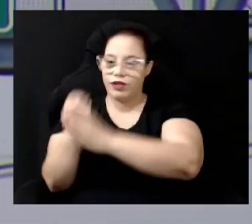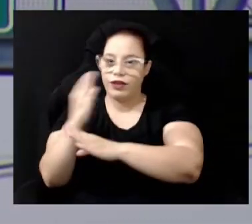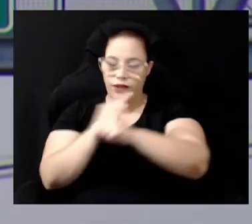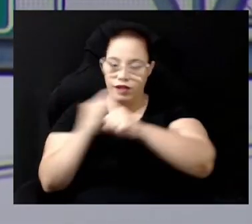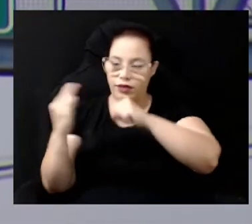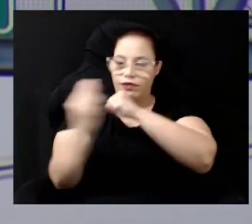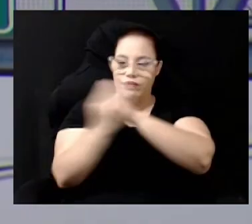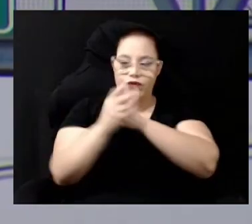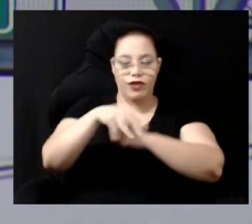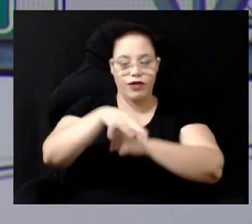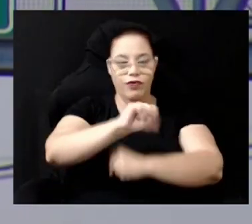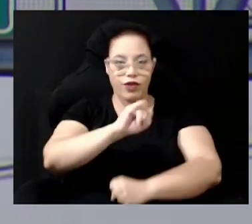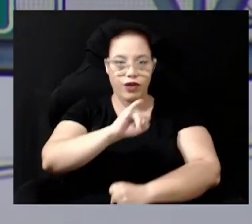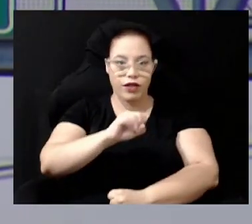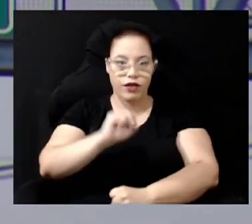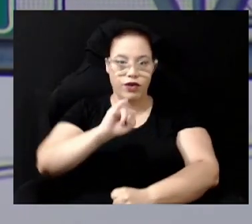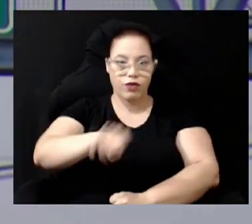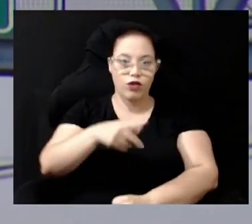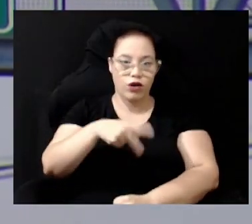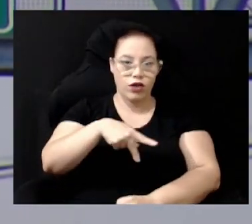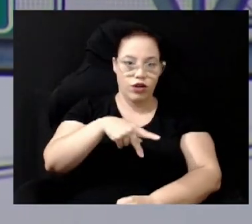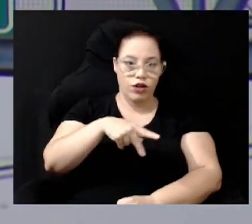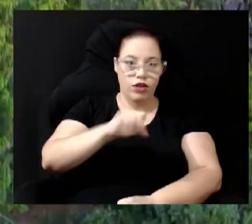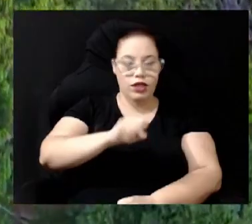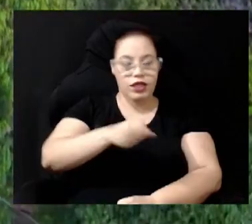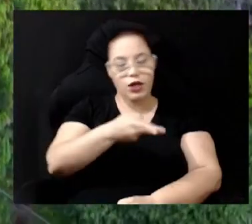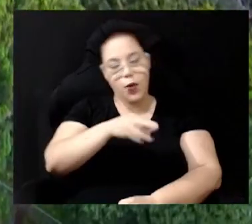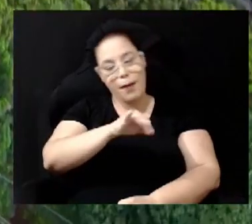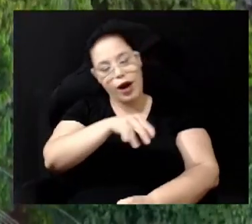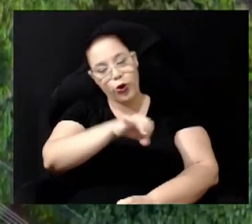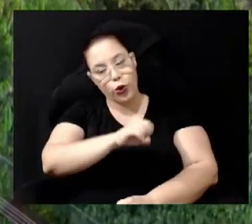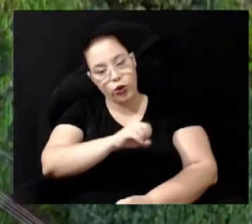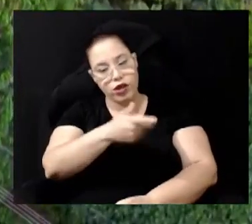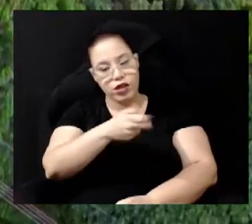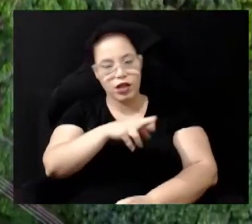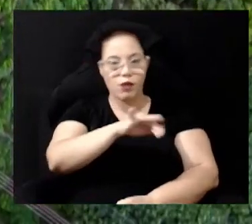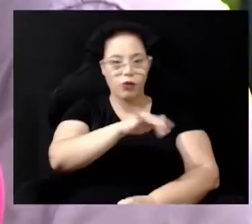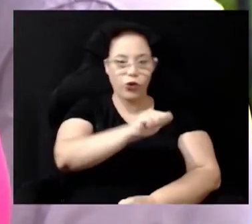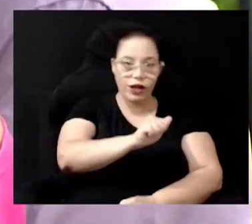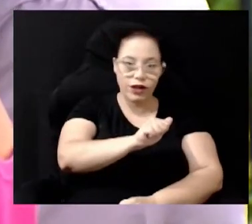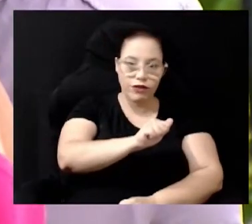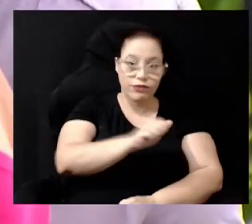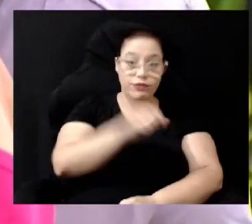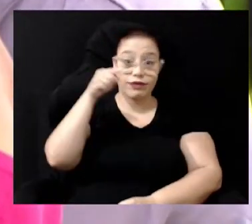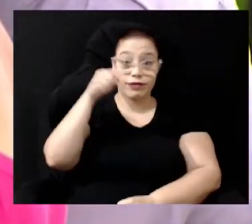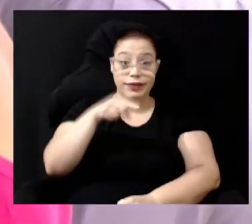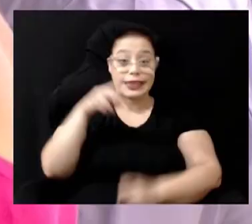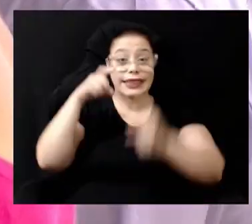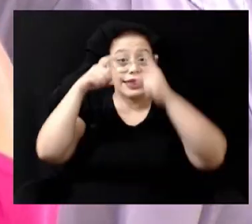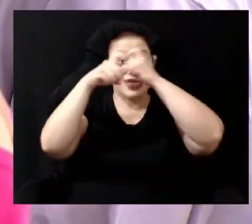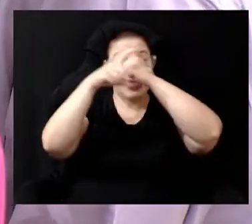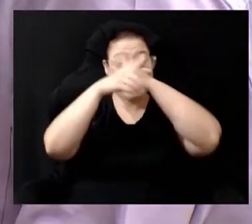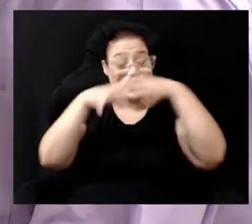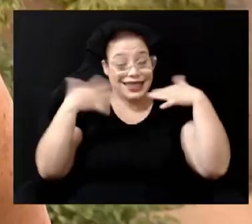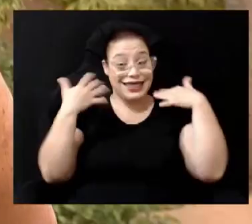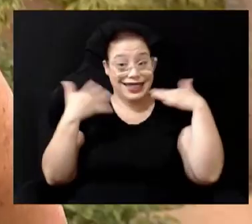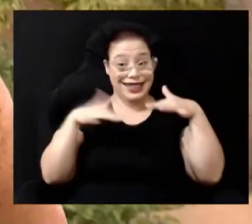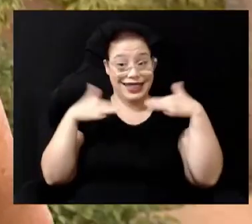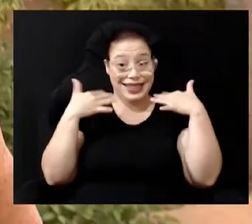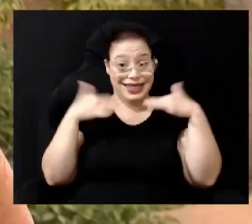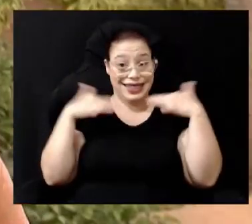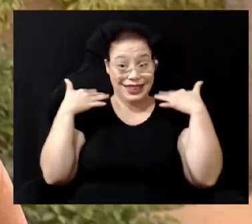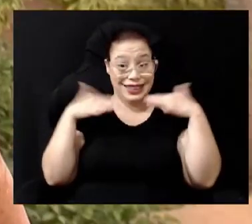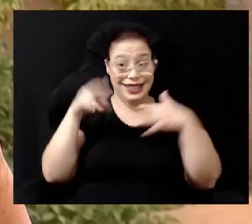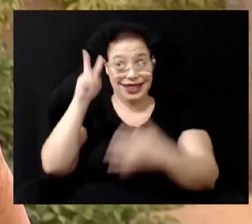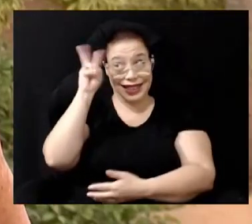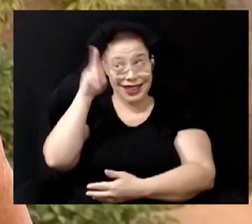Jardim Campineiro, São Marcos e Santa Mônica um momento desafiador relembrado pelos moradores Não